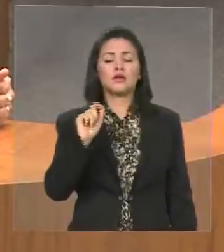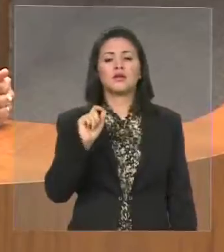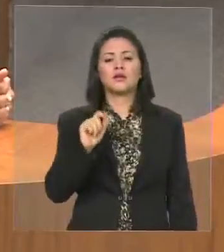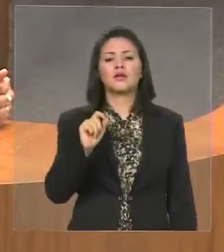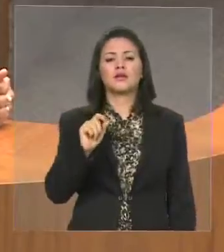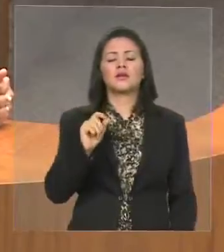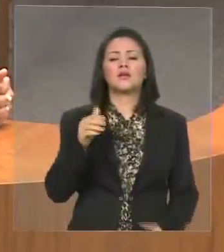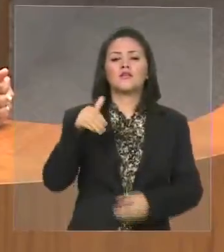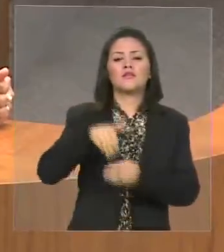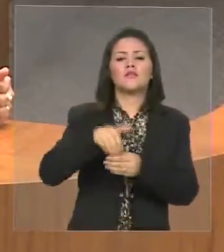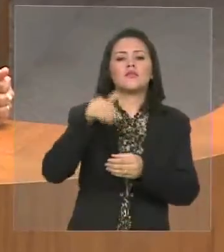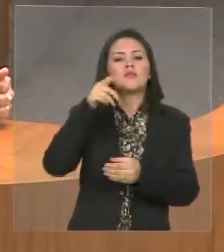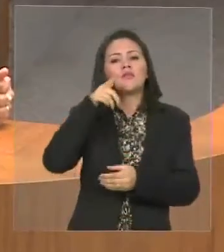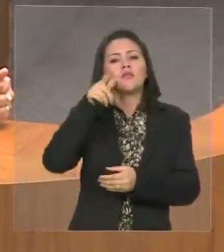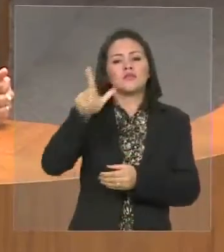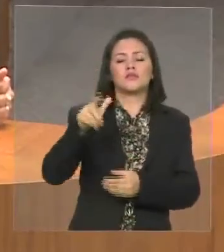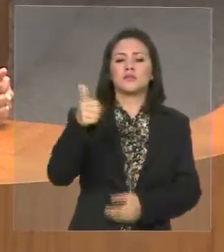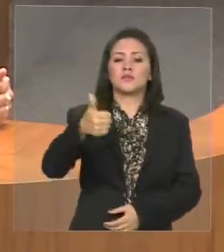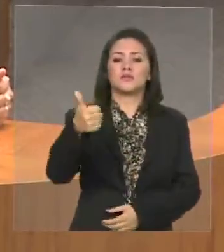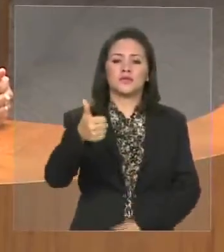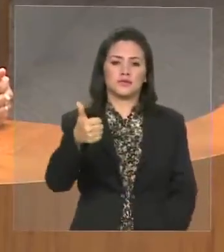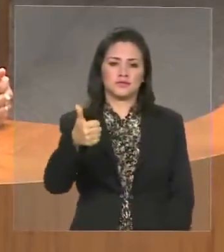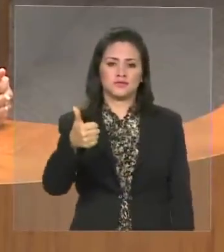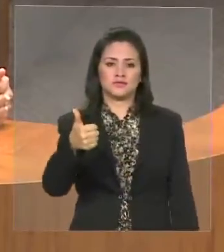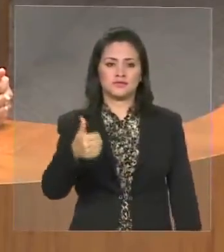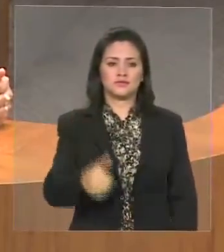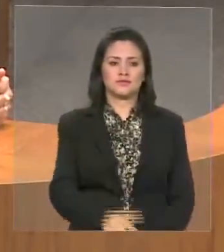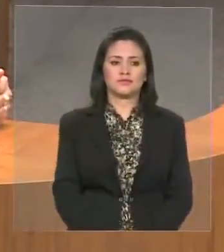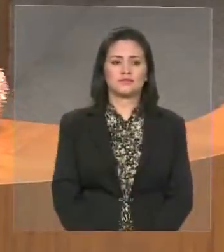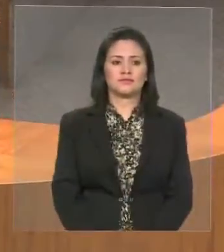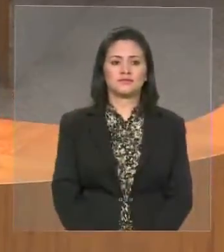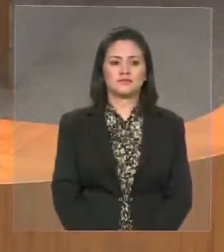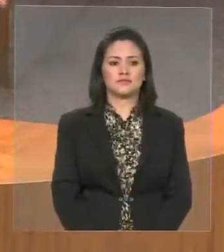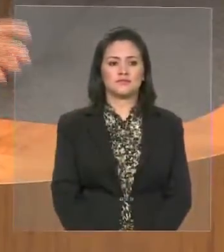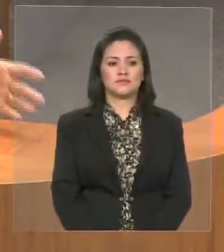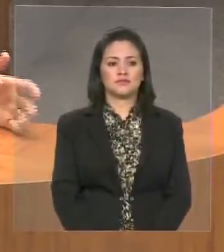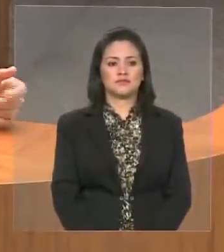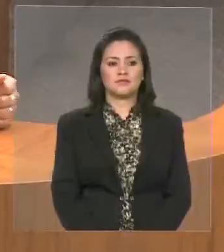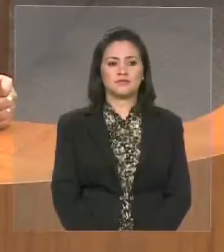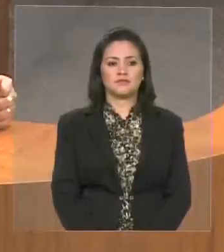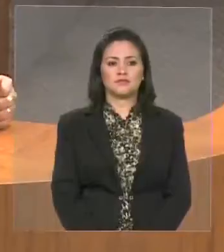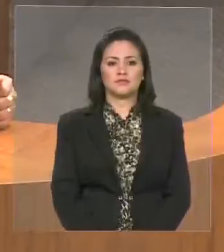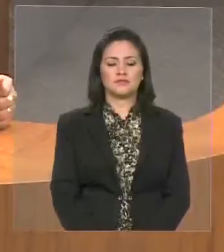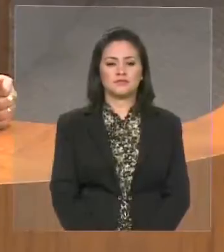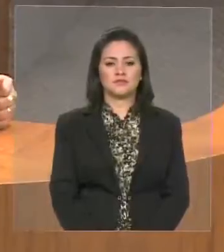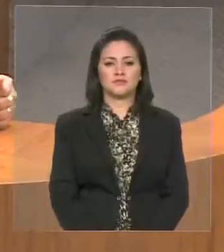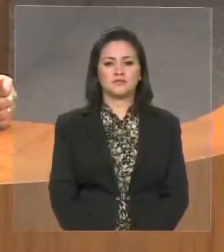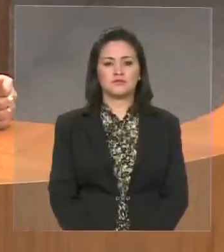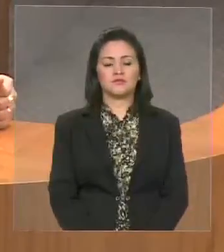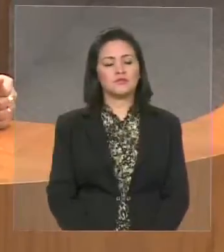Maranhão, que se viu, senhores deputados, senhores da imprensa,